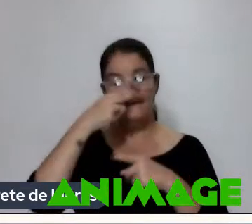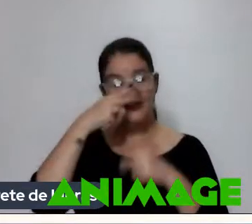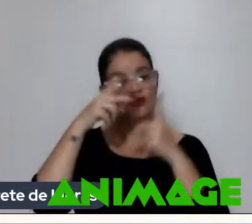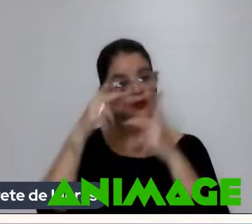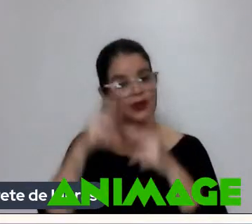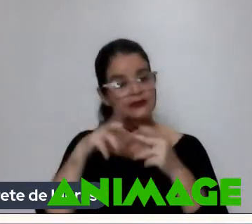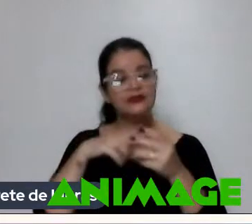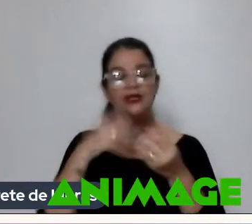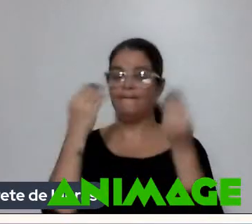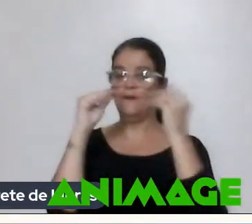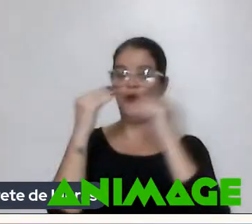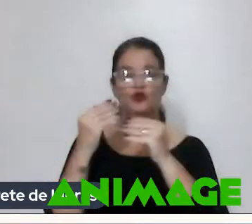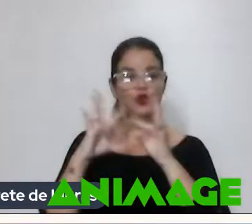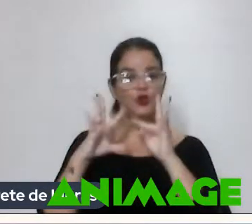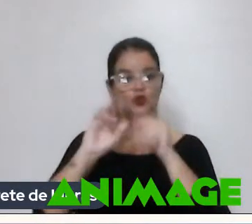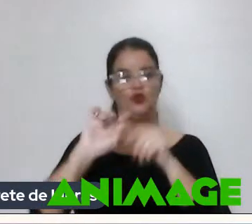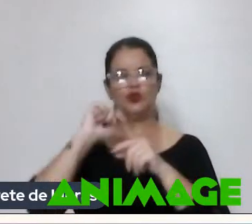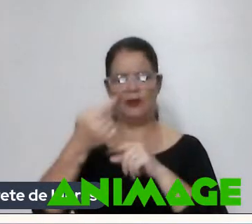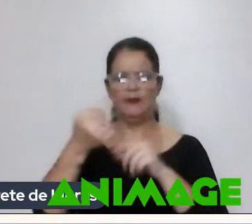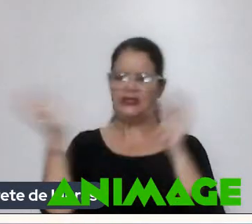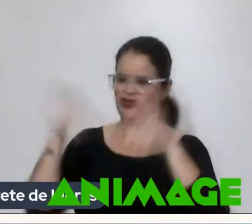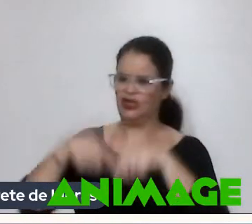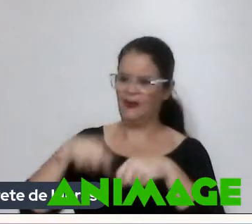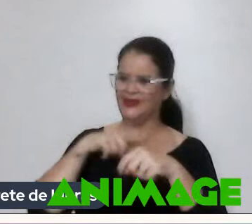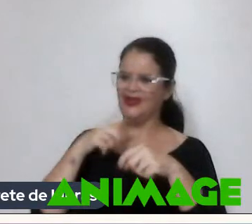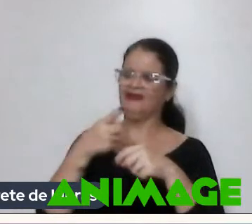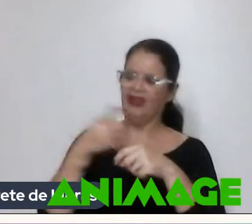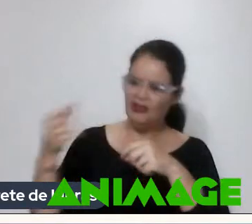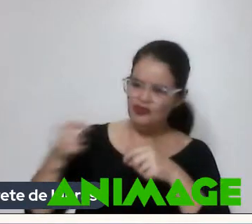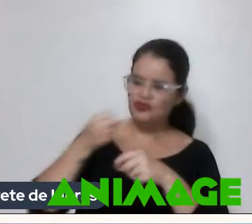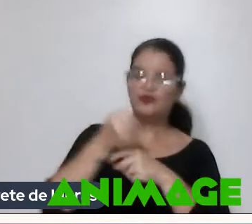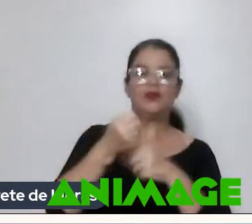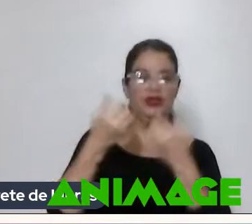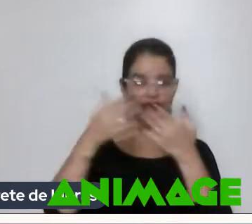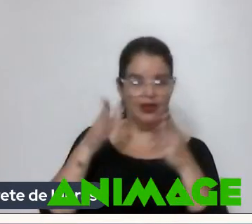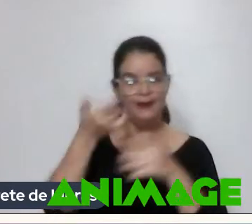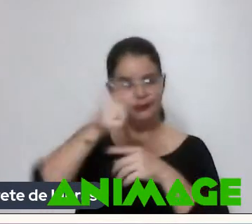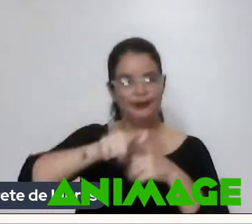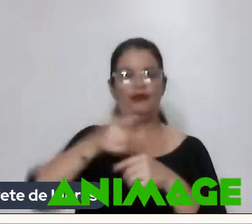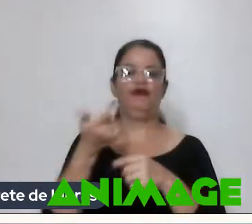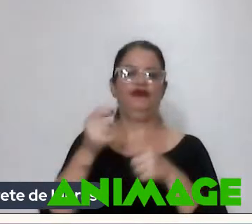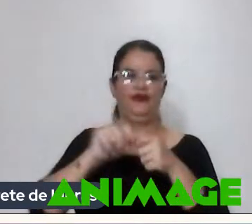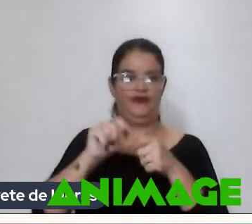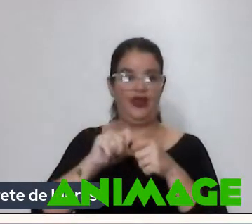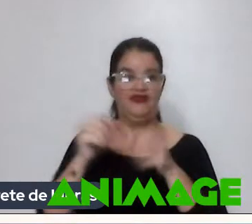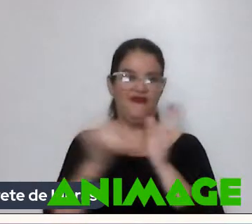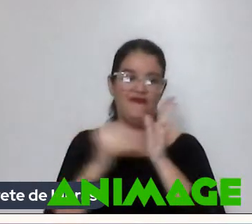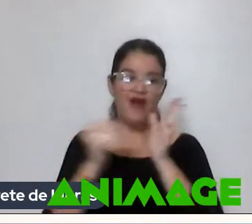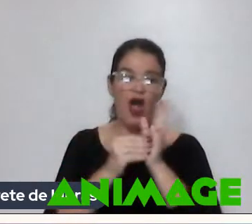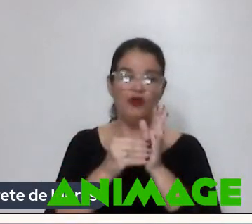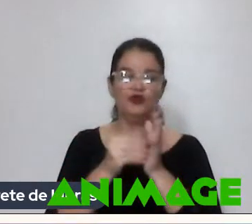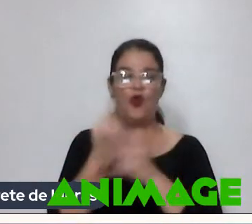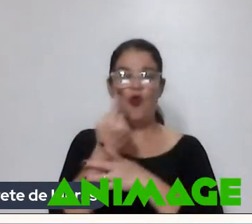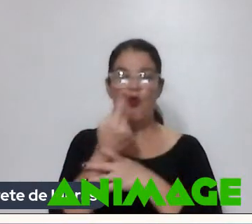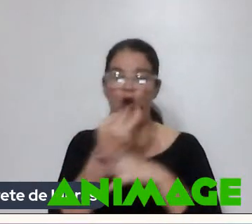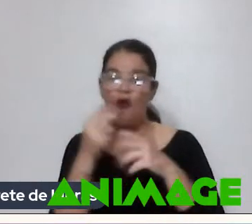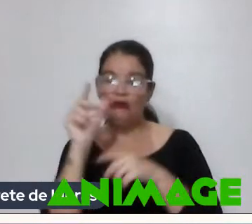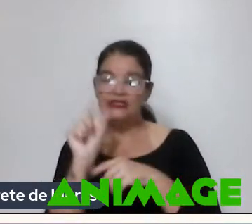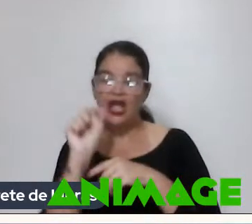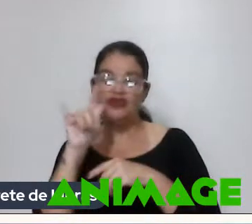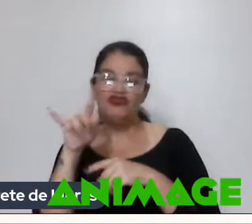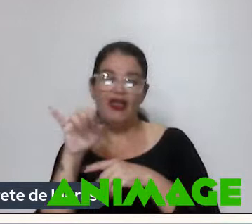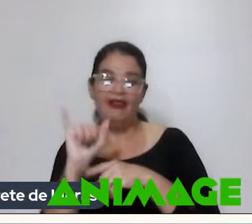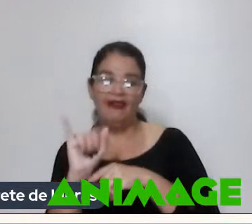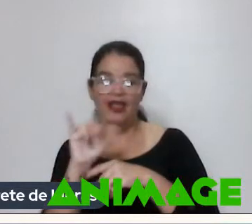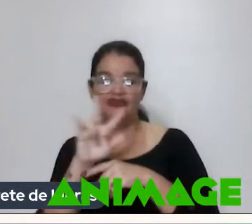ela montou A gente falou Puta, podia ter isso aqui Aí a gente foi lá E animou Faltou uma falinha Do Angeli A gente vai lá E busca